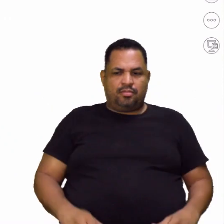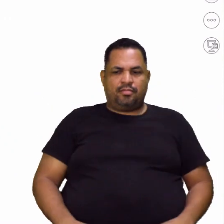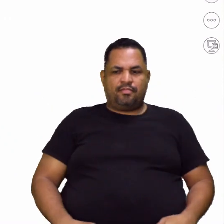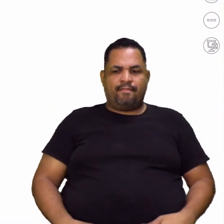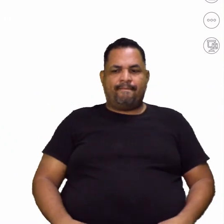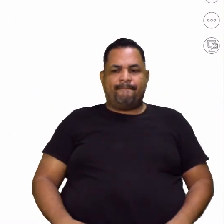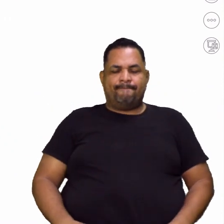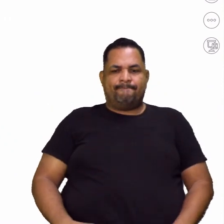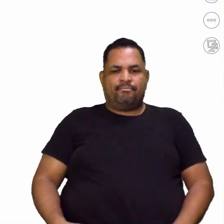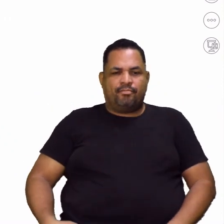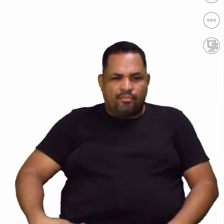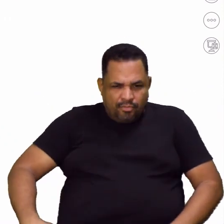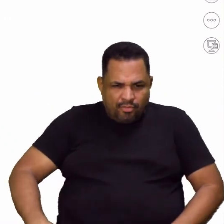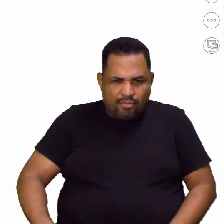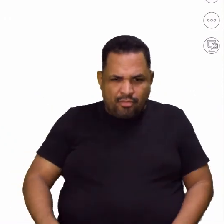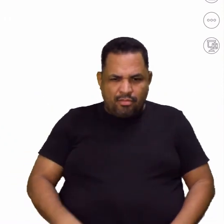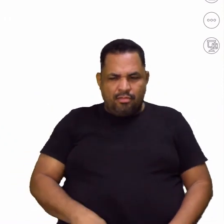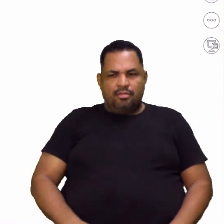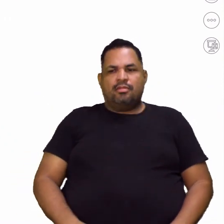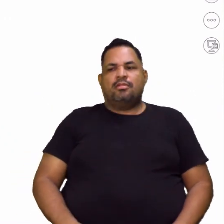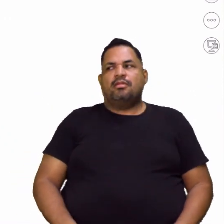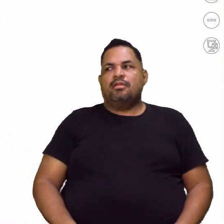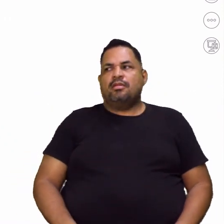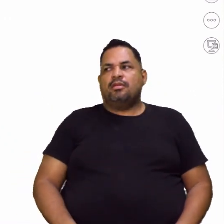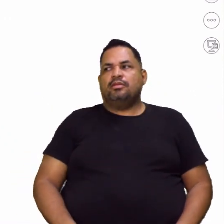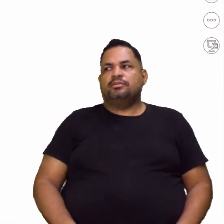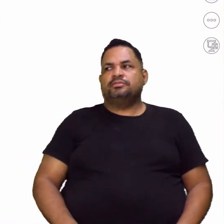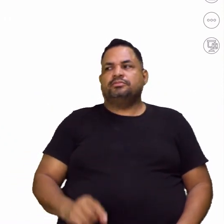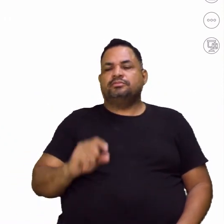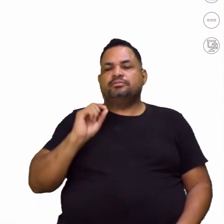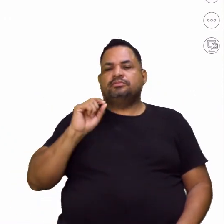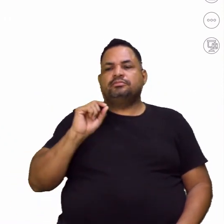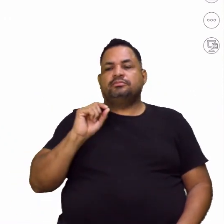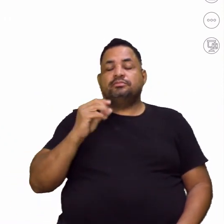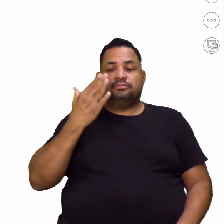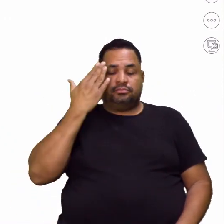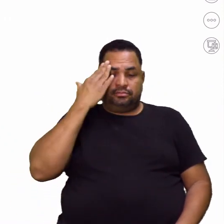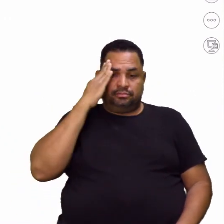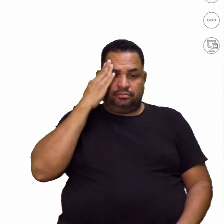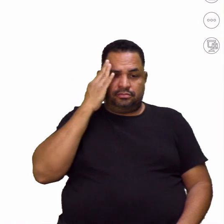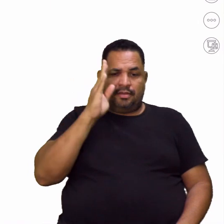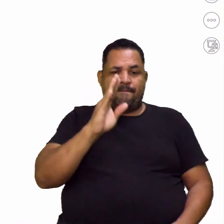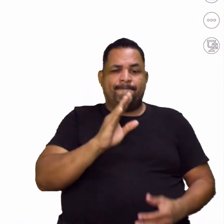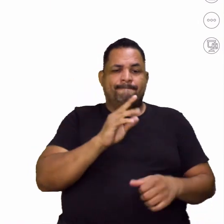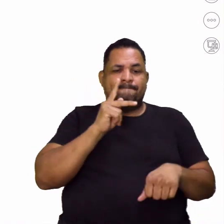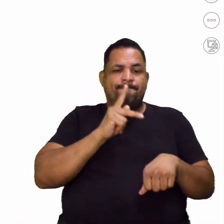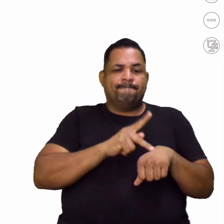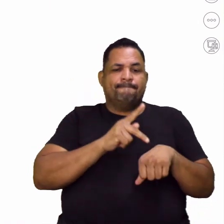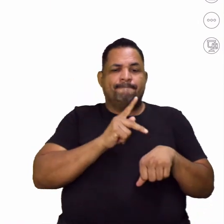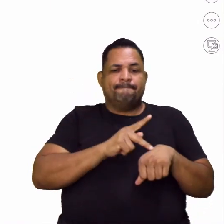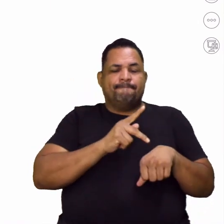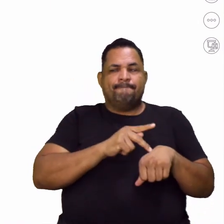Ênion tem um coração de pedra. O que você entende como pedra?